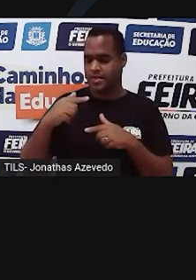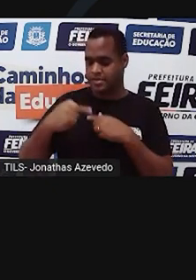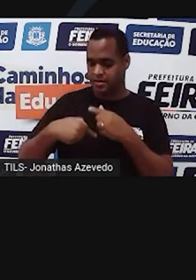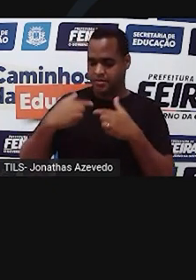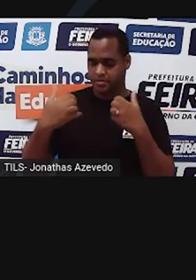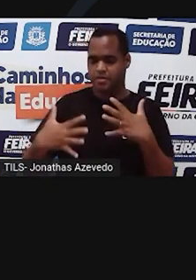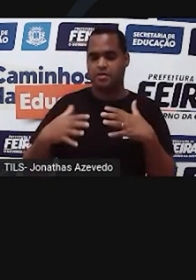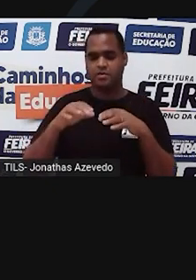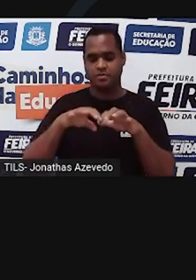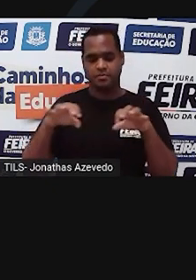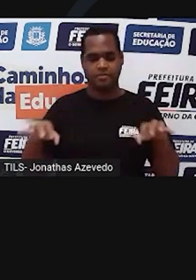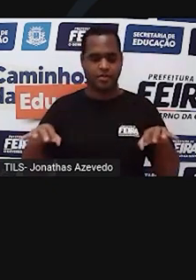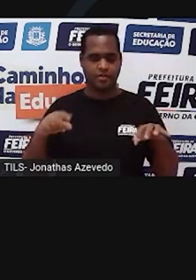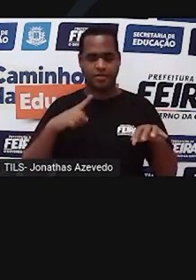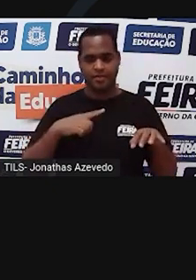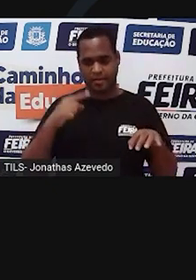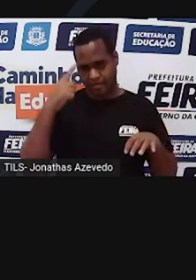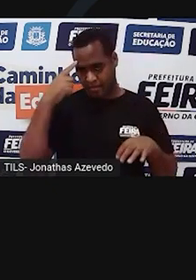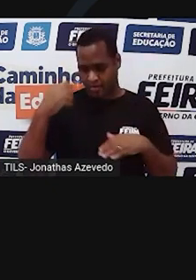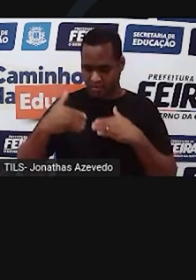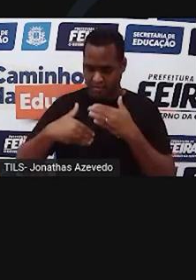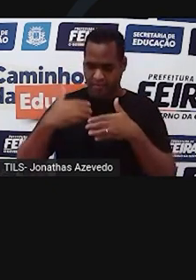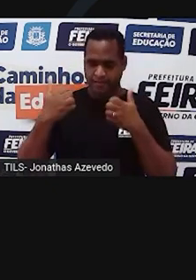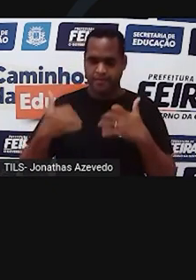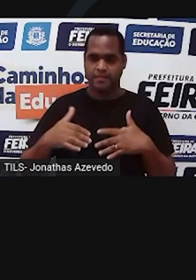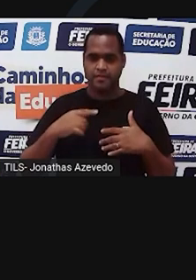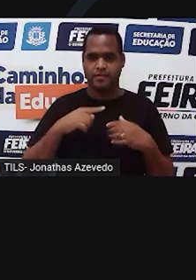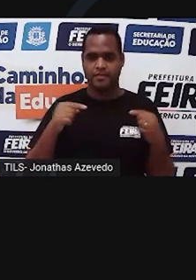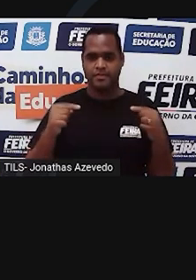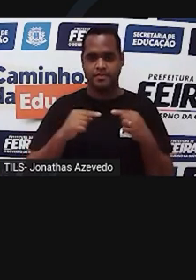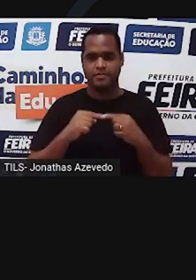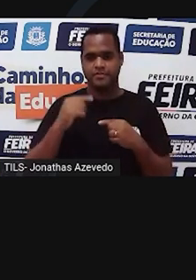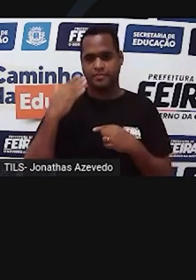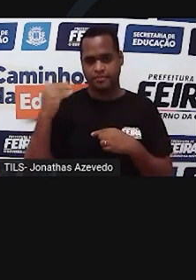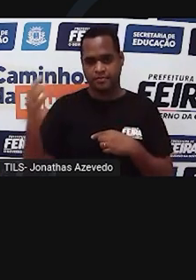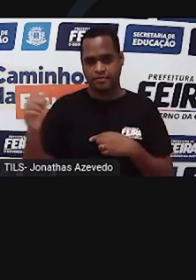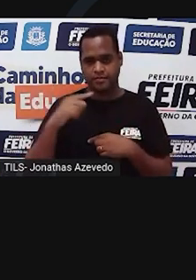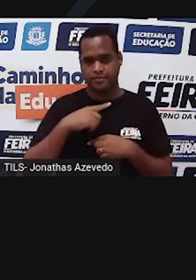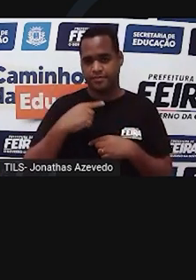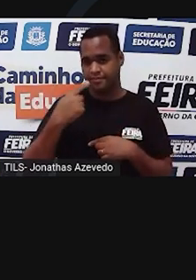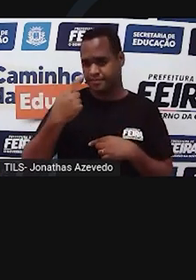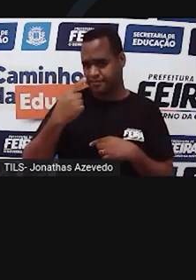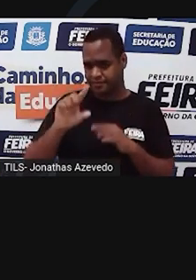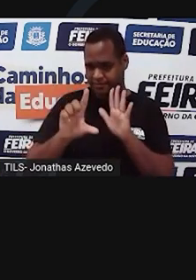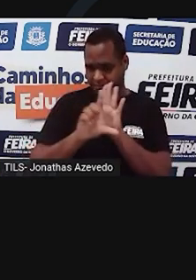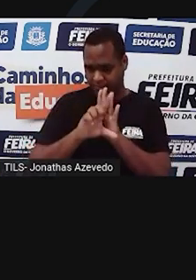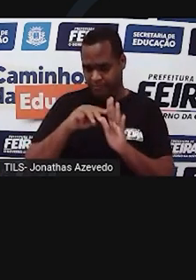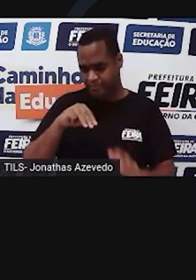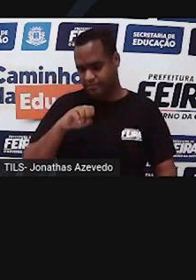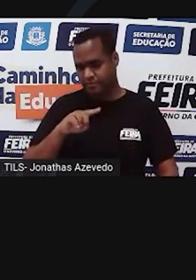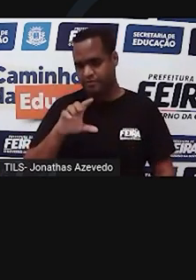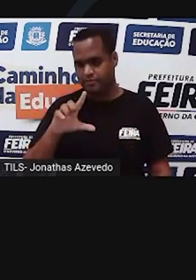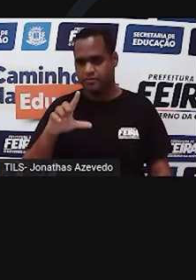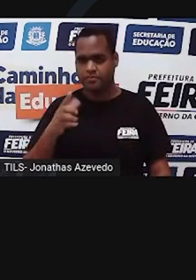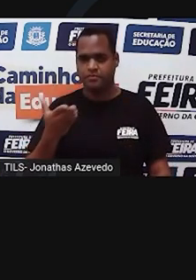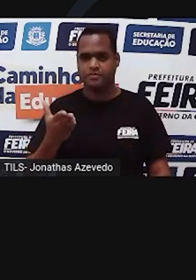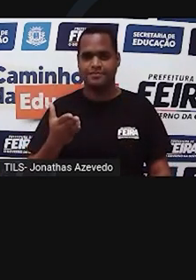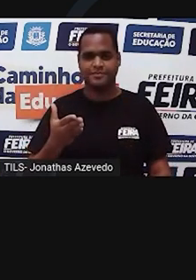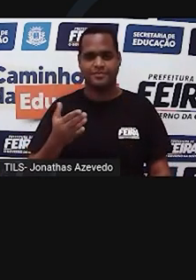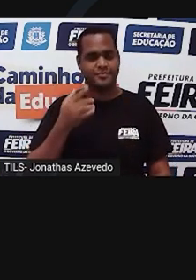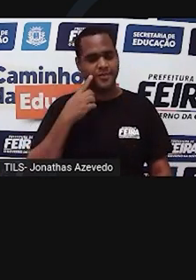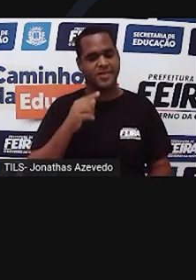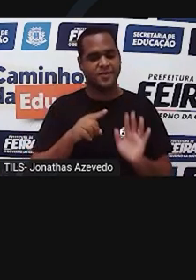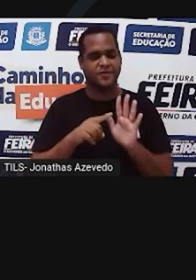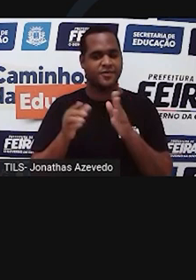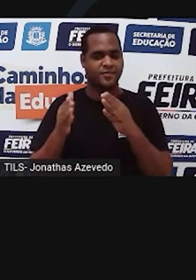separam na formação dos gametas. E essa é a famosa primeira lei de Mendel. No vídeo de hoje,